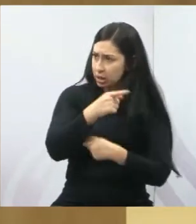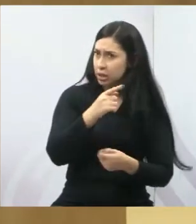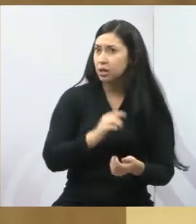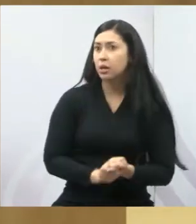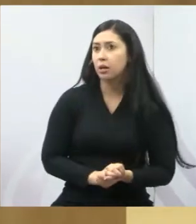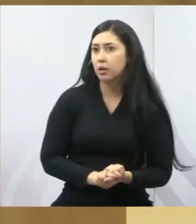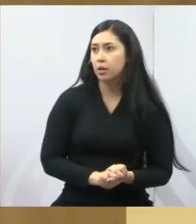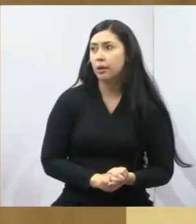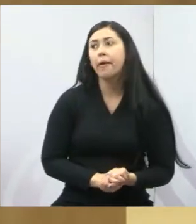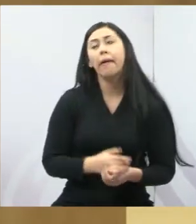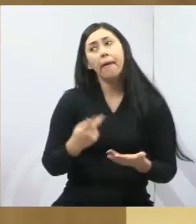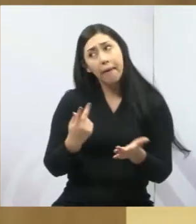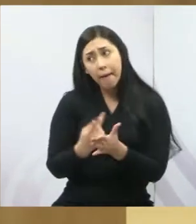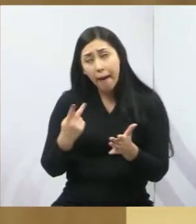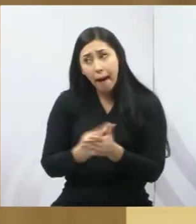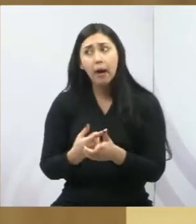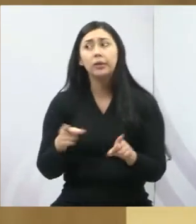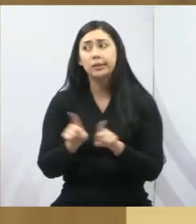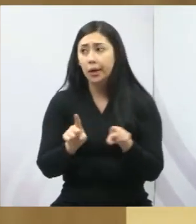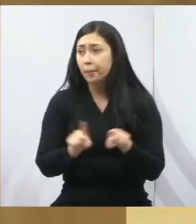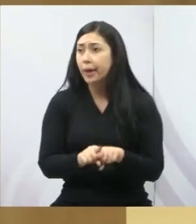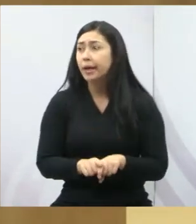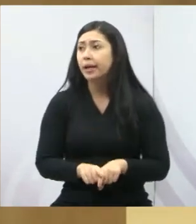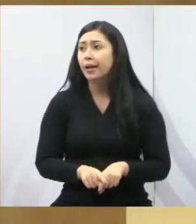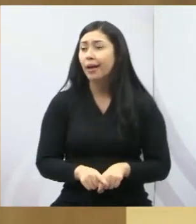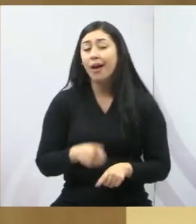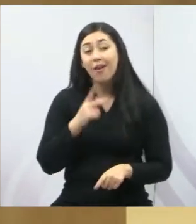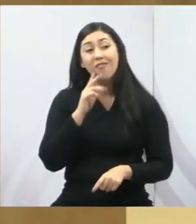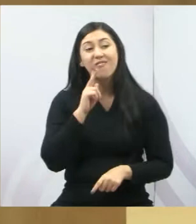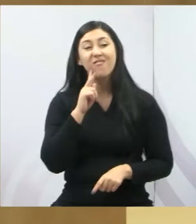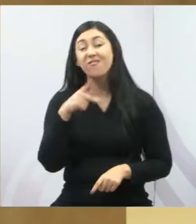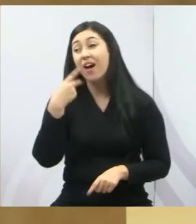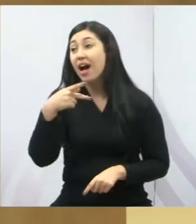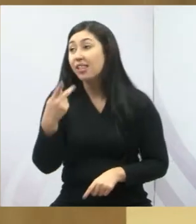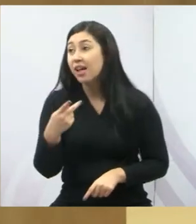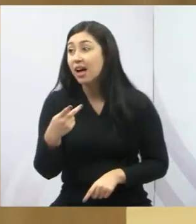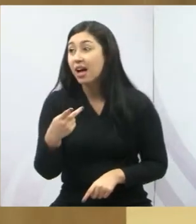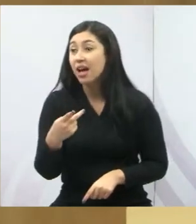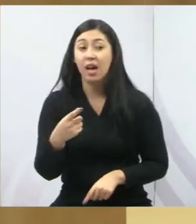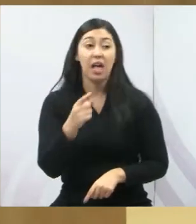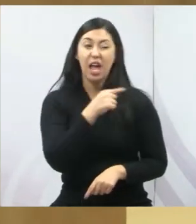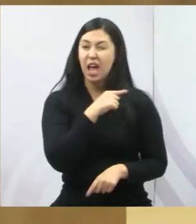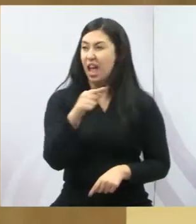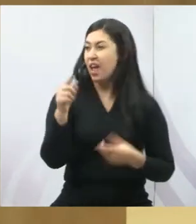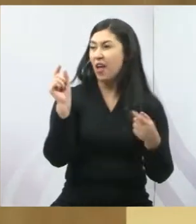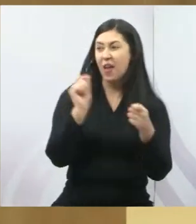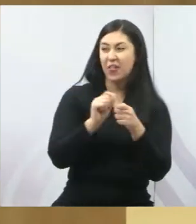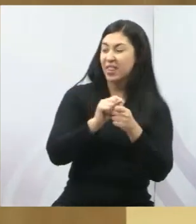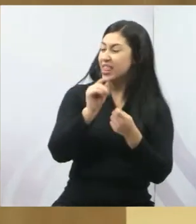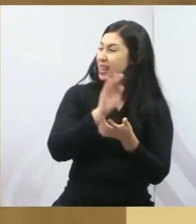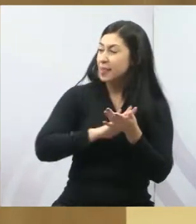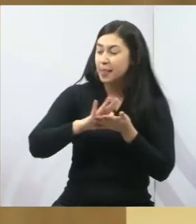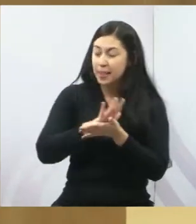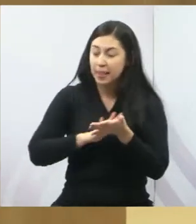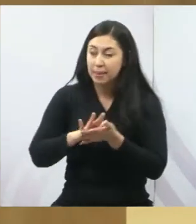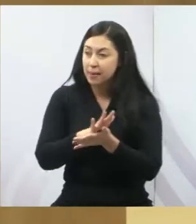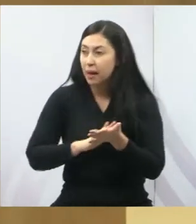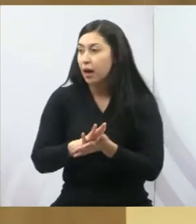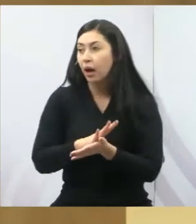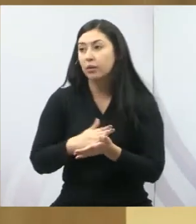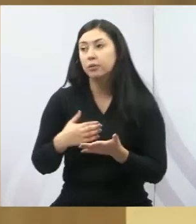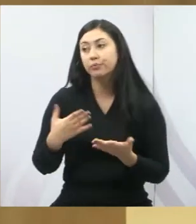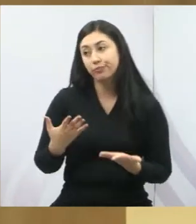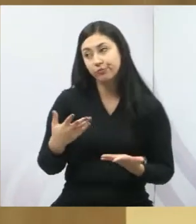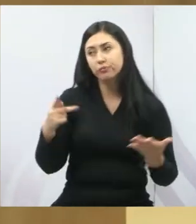injusto também a gente não reconhecer o que os ex-prefeitos, o Marco Aurélio e o Hamilton